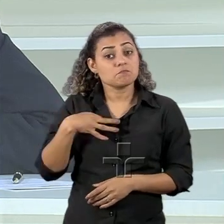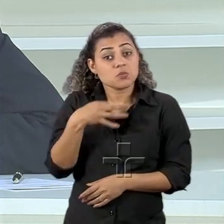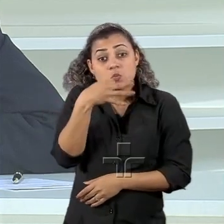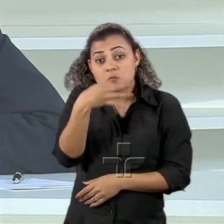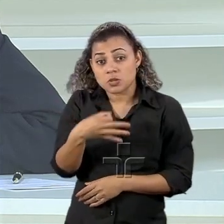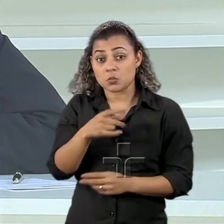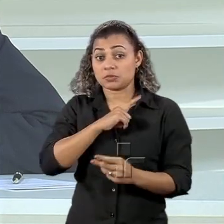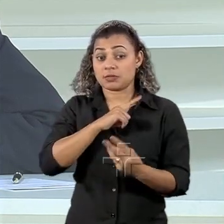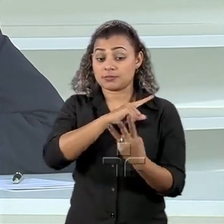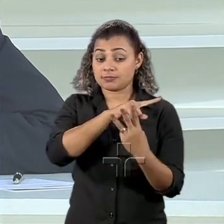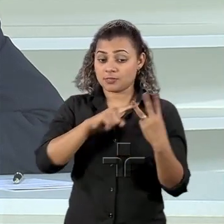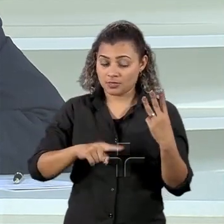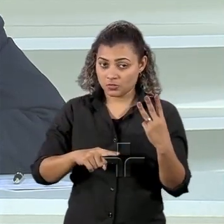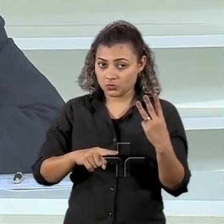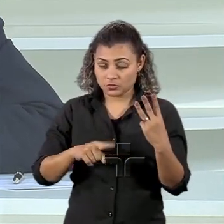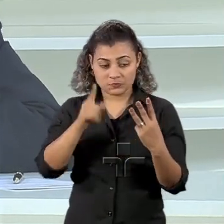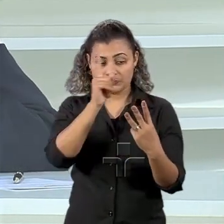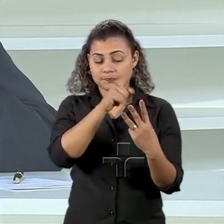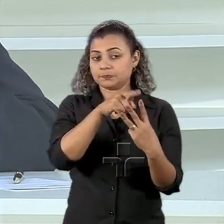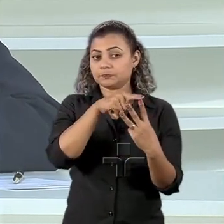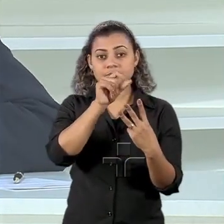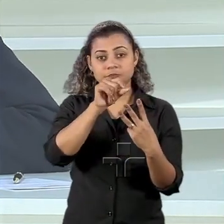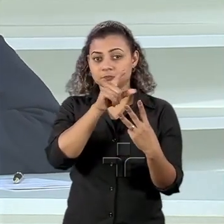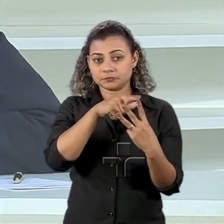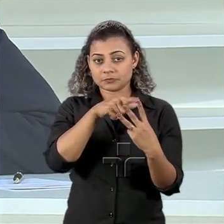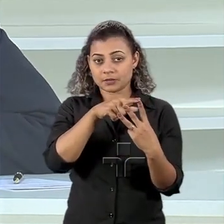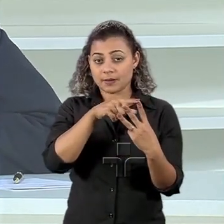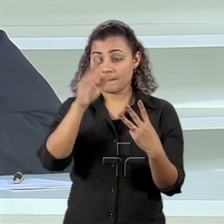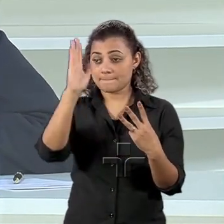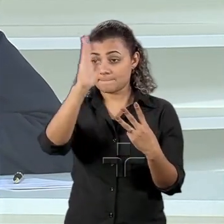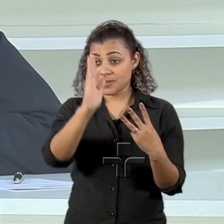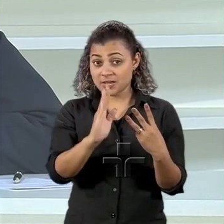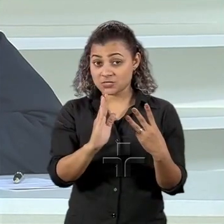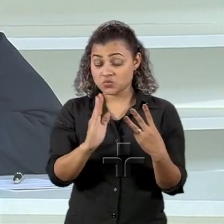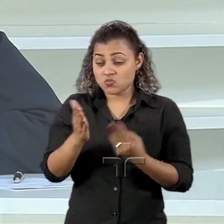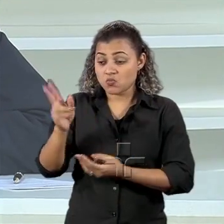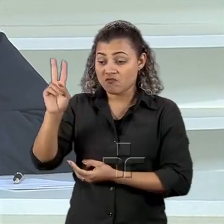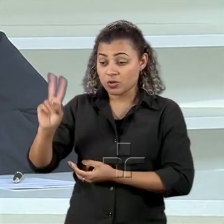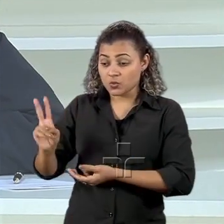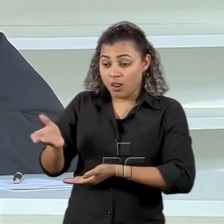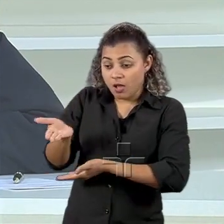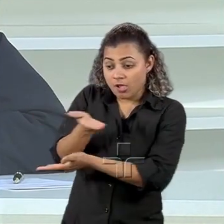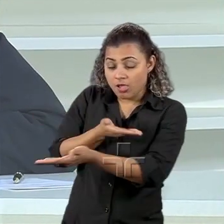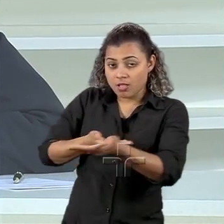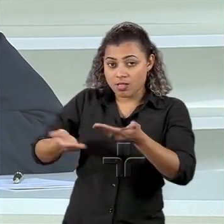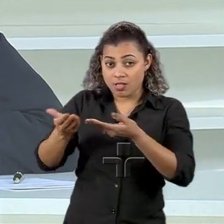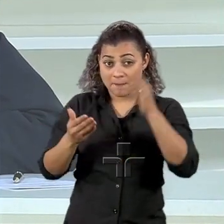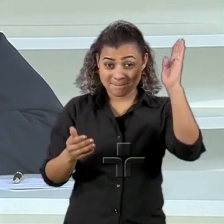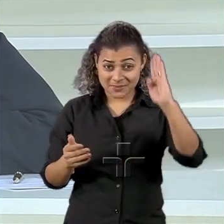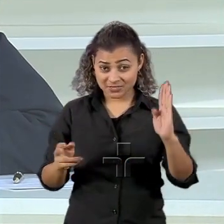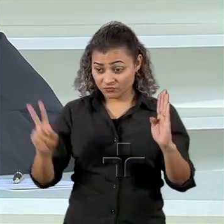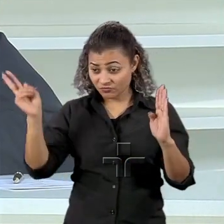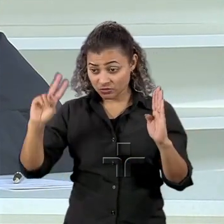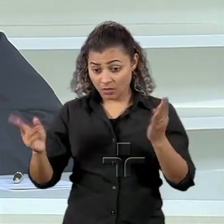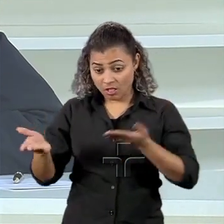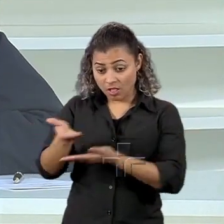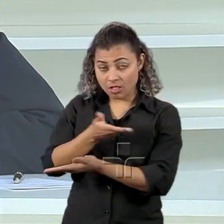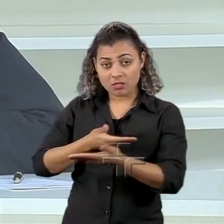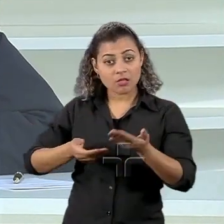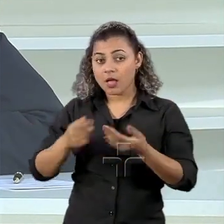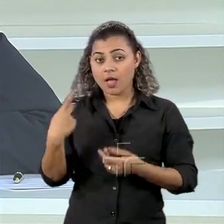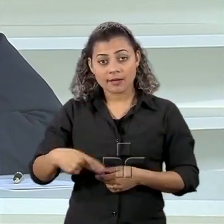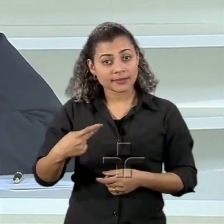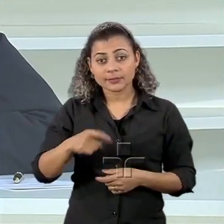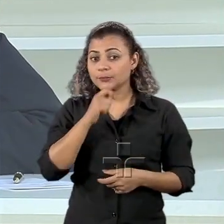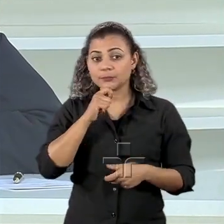três aspectos. primeiro a relação do Brasil com a Venezuela porque nós estamos sem embaixador lá, eles estão sem embaixador